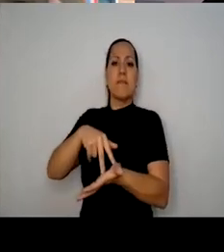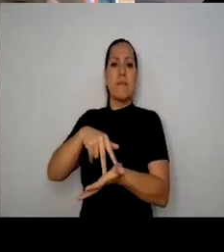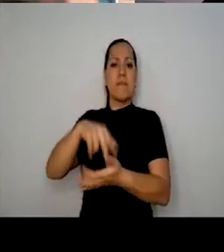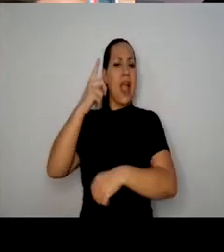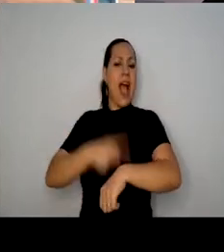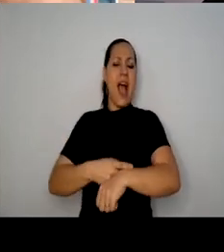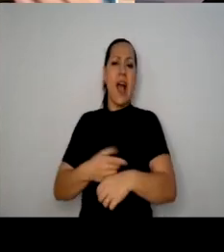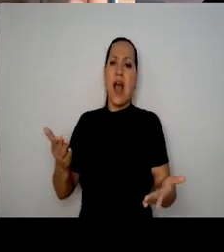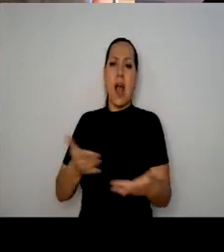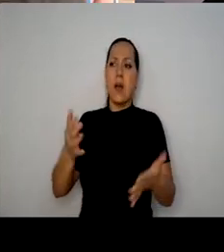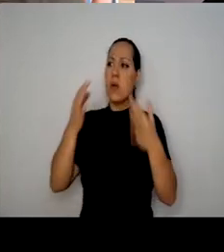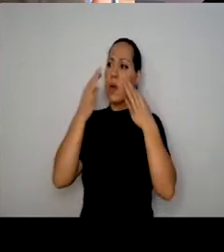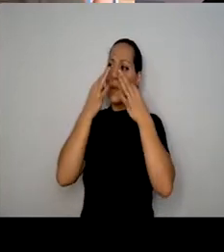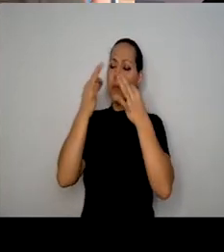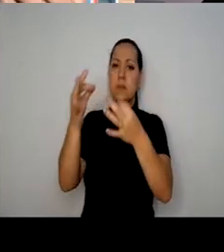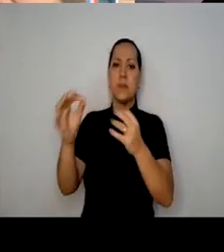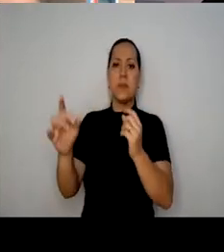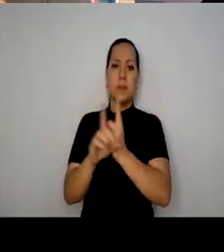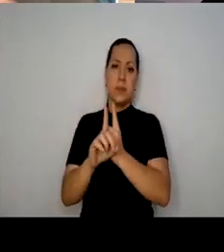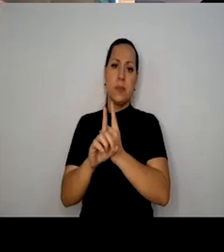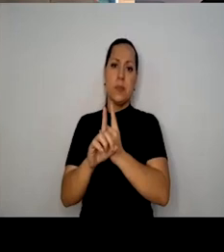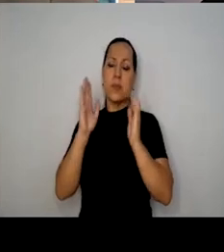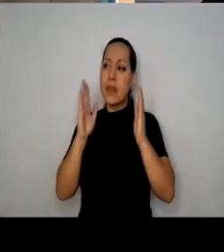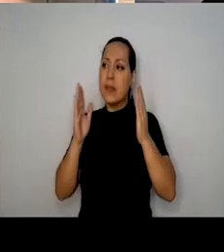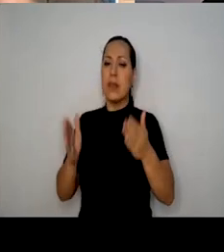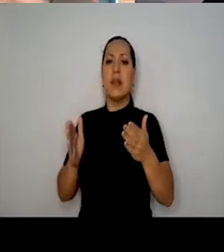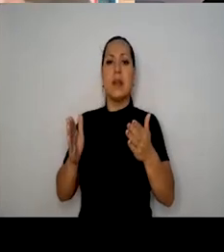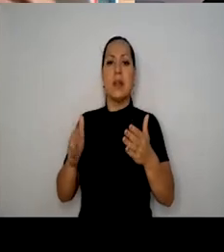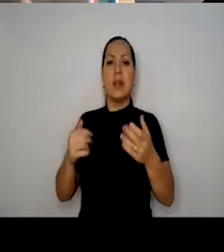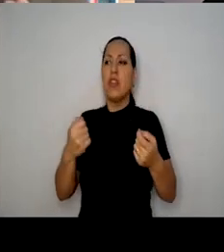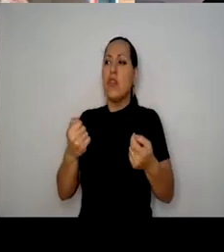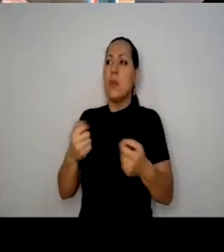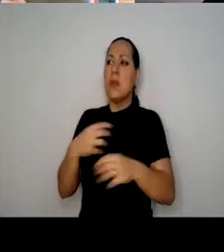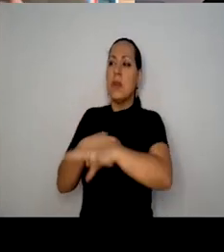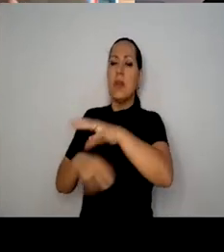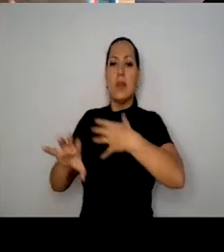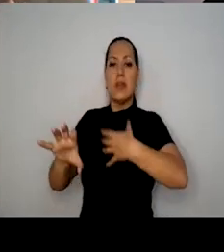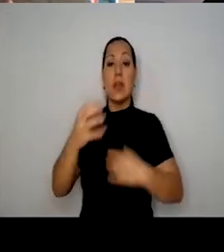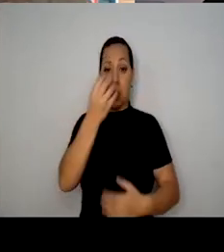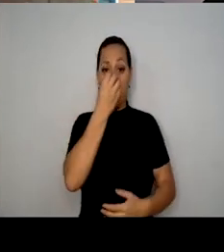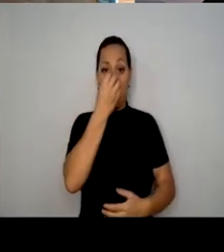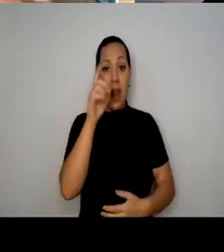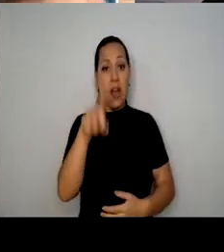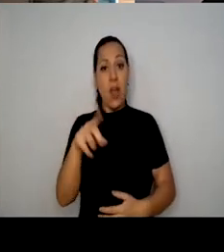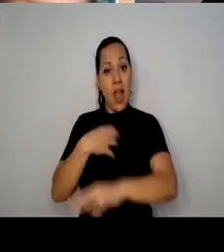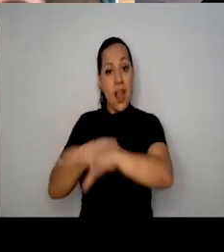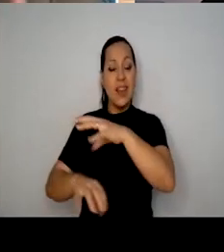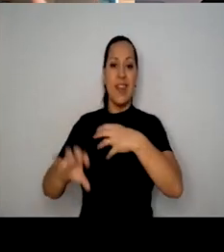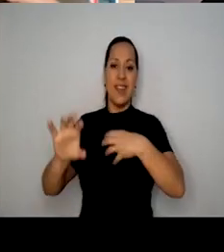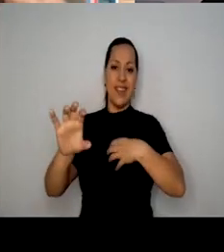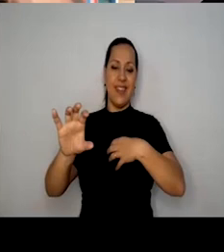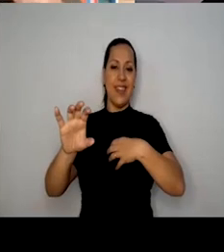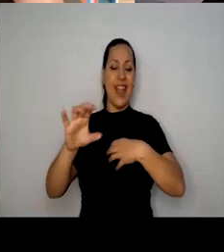centrado para esse encontro. A gente precisa estar poroso. E o palhaço é esse ser poroso. O palhaço tem essa